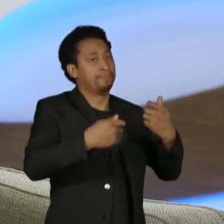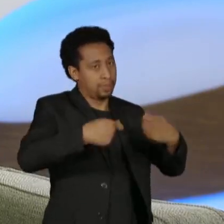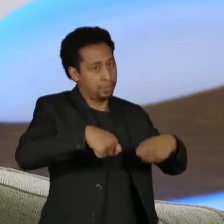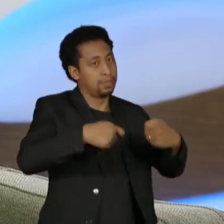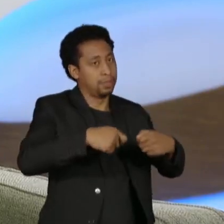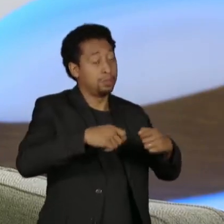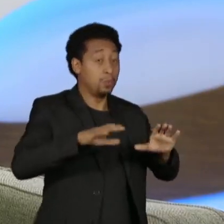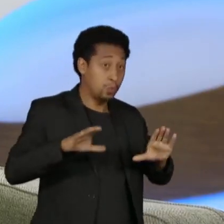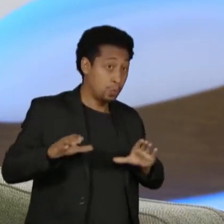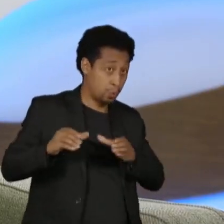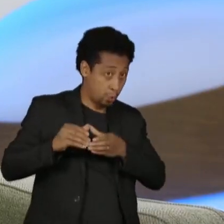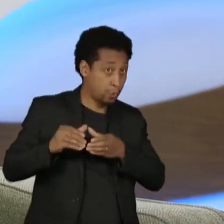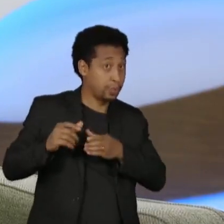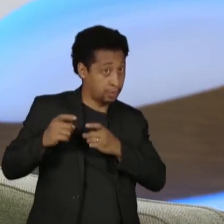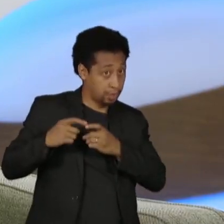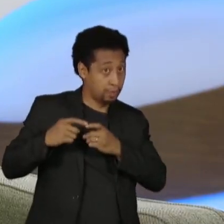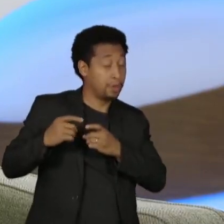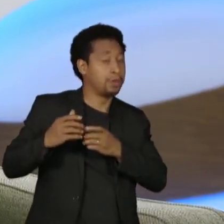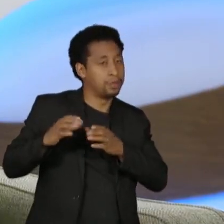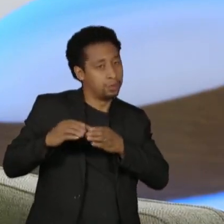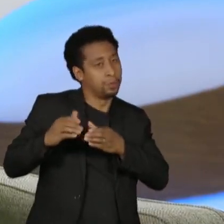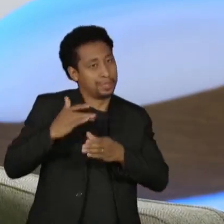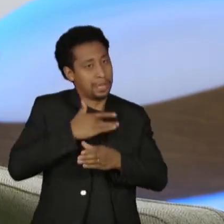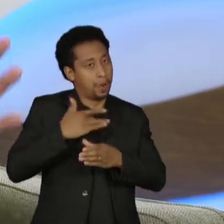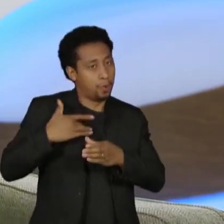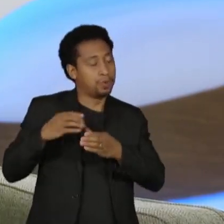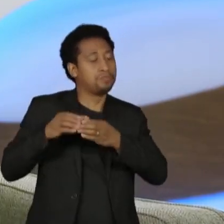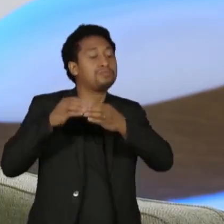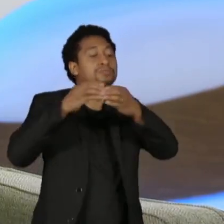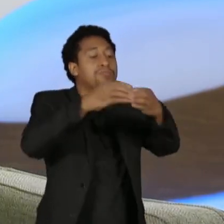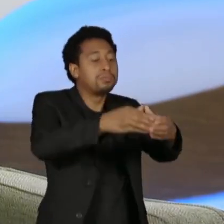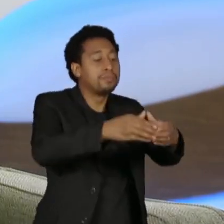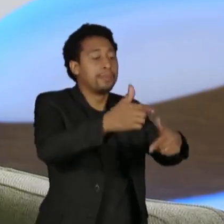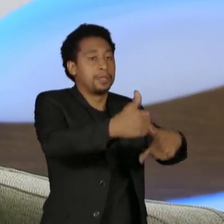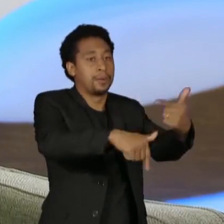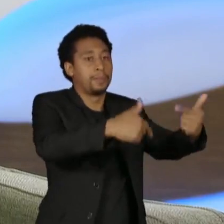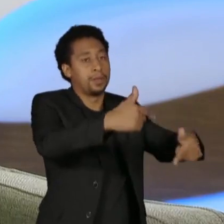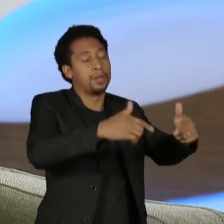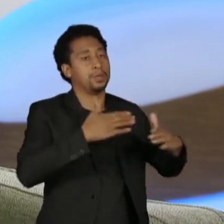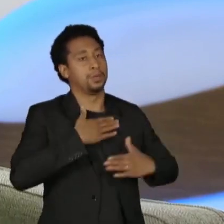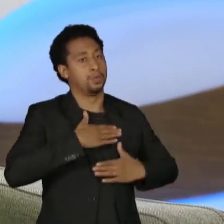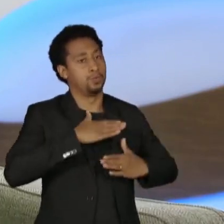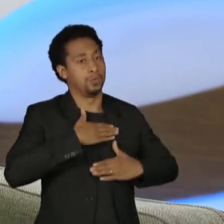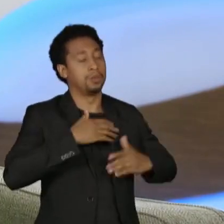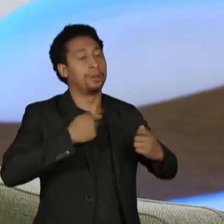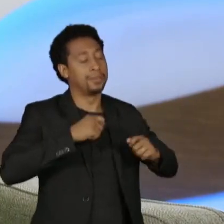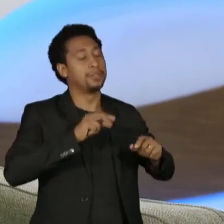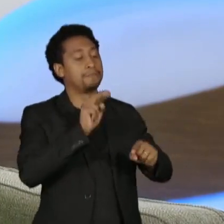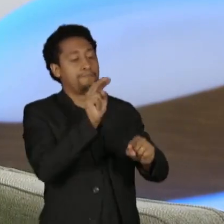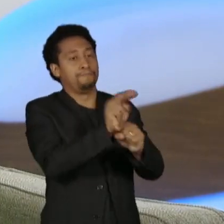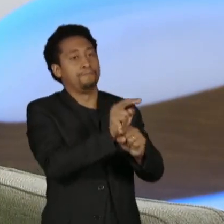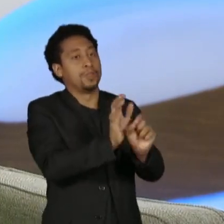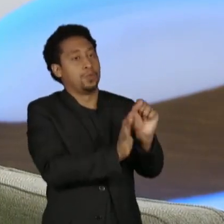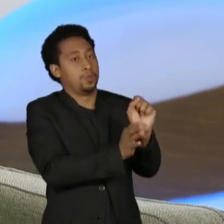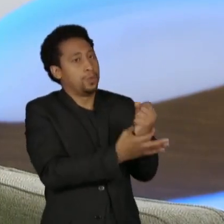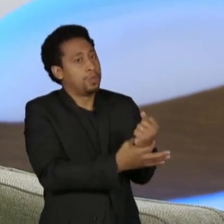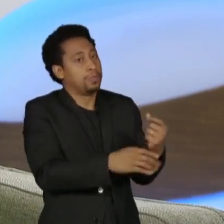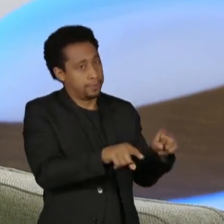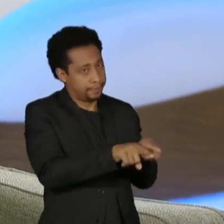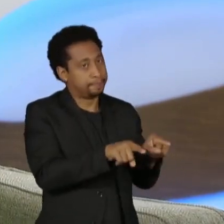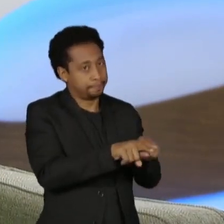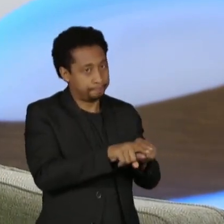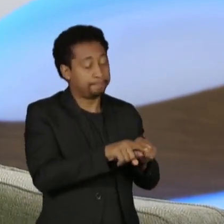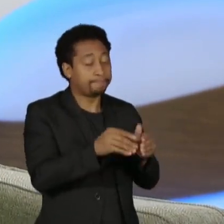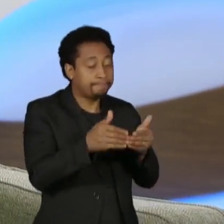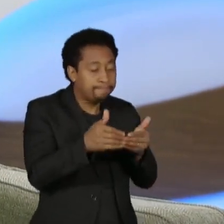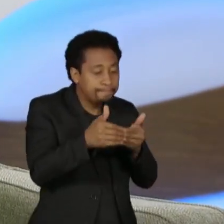profissionais de saúde possam atuar, isso como emergência. No médio e longo prazo, nós temos que permitir